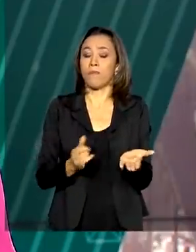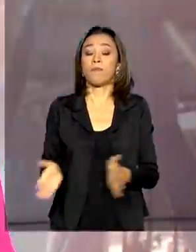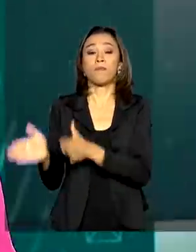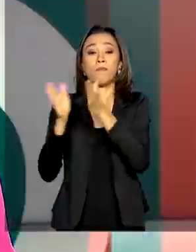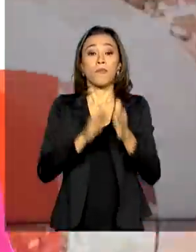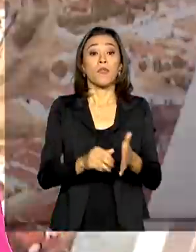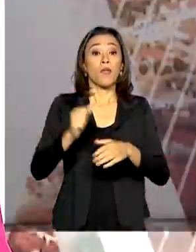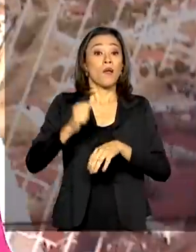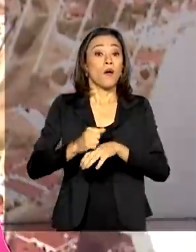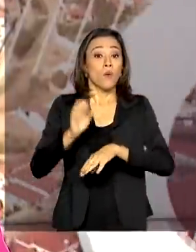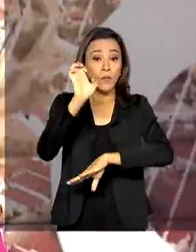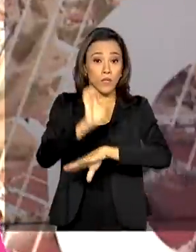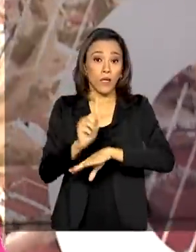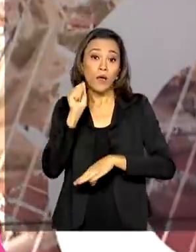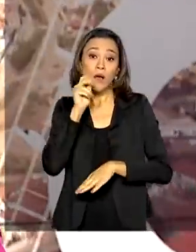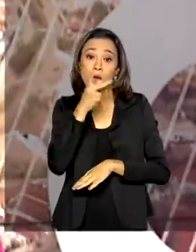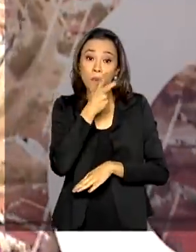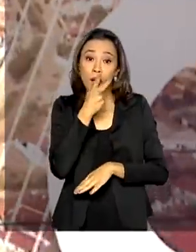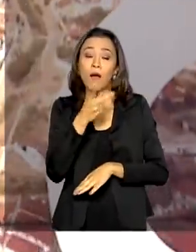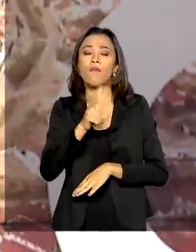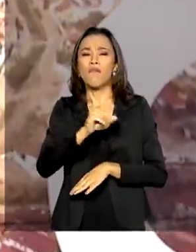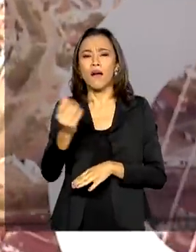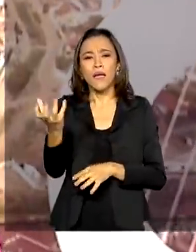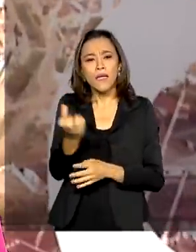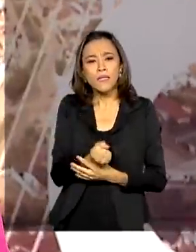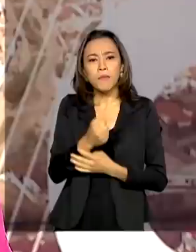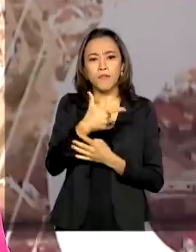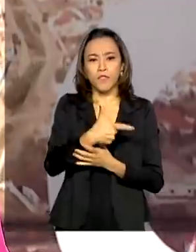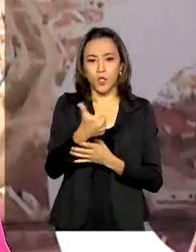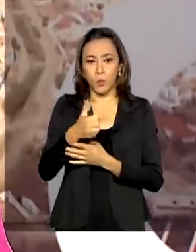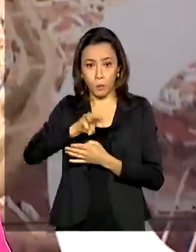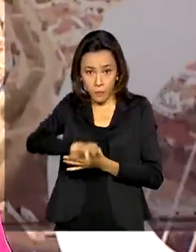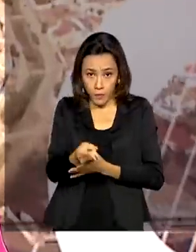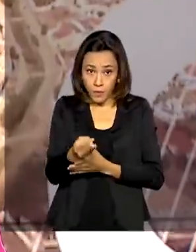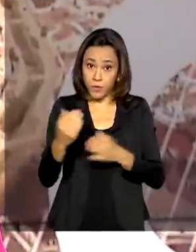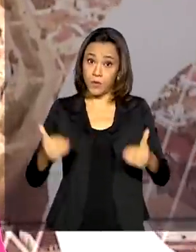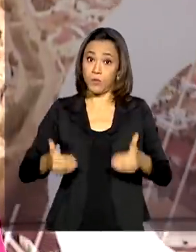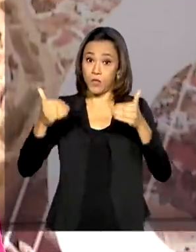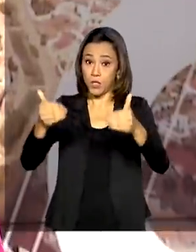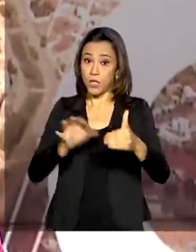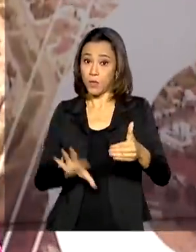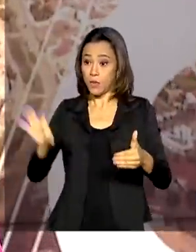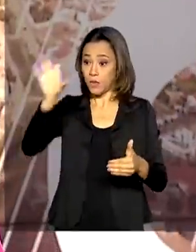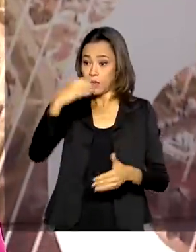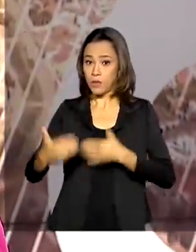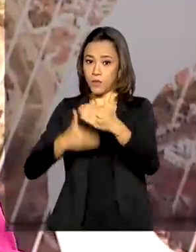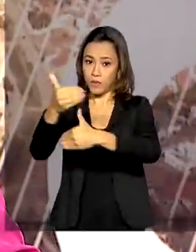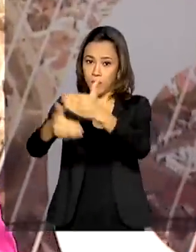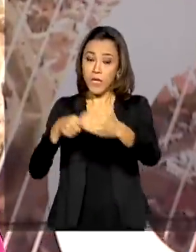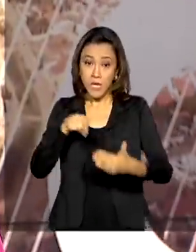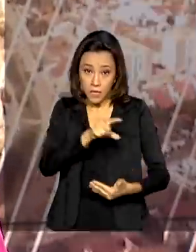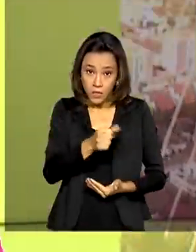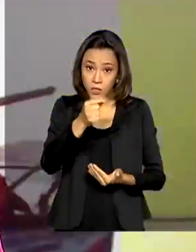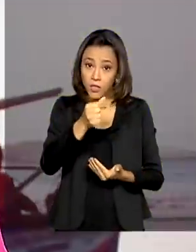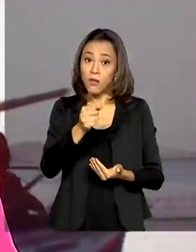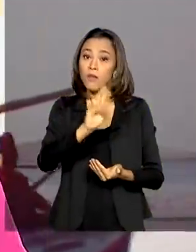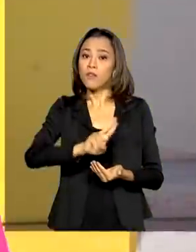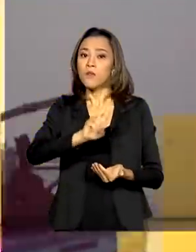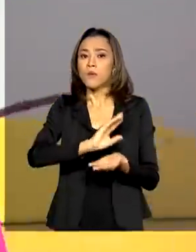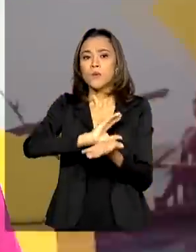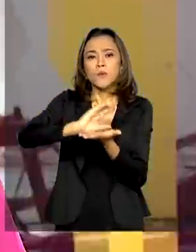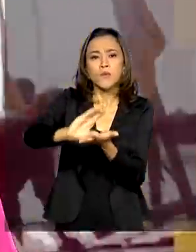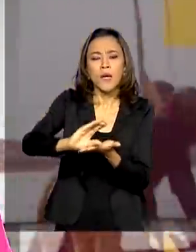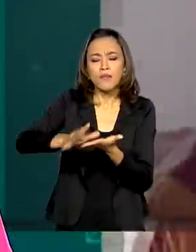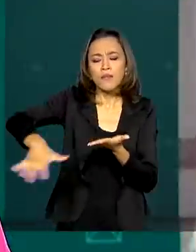receber mais de 21 milhões de reais do Ministério do Desenvolvimento Regional. O valor será utilizado em ações de resposta à situação de